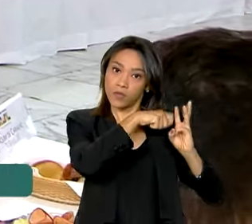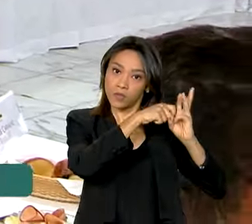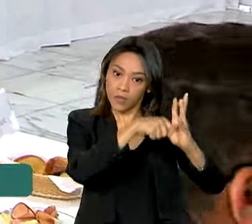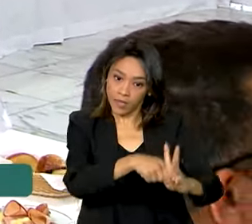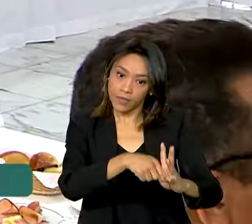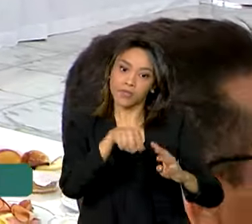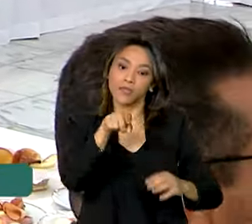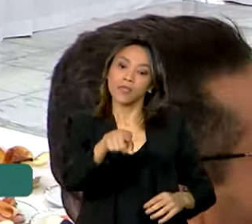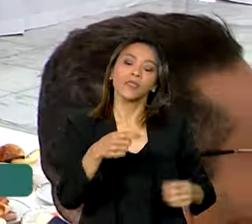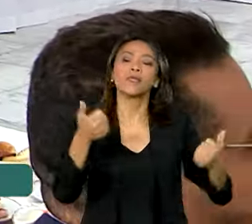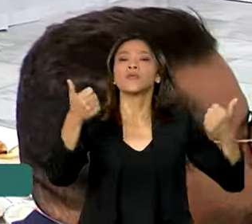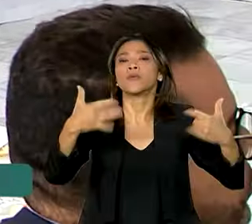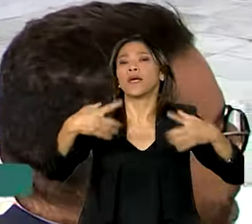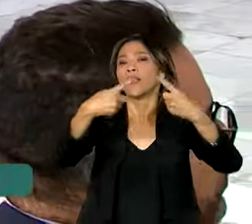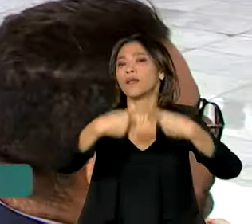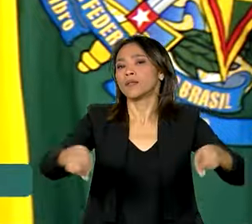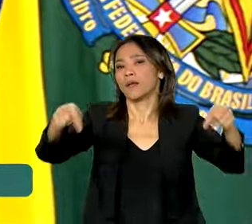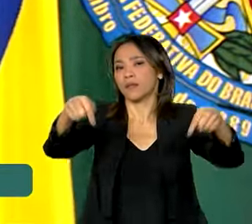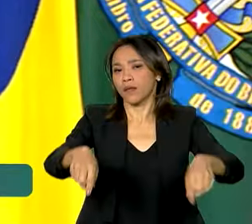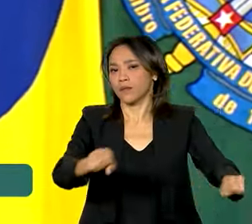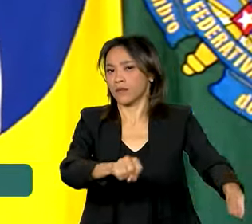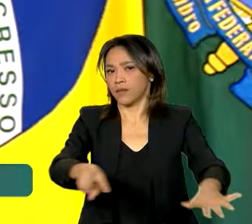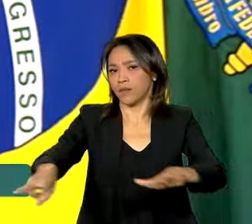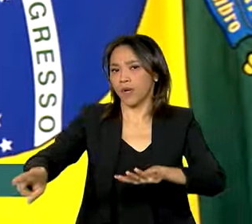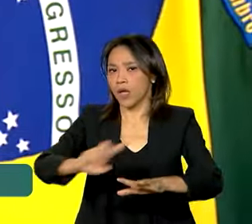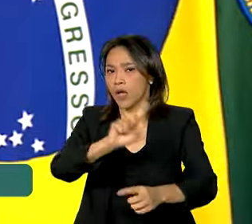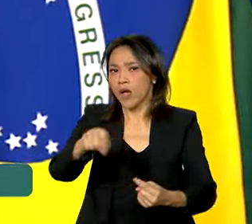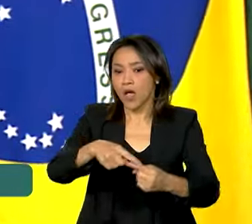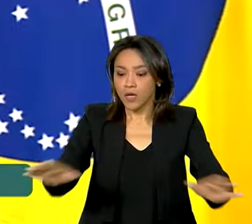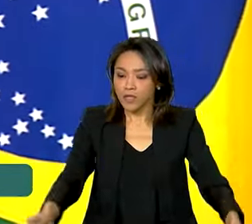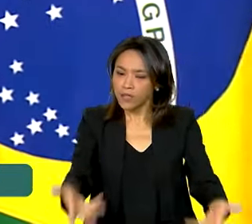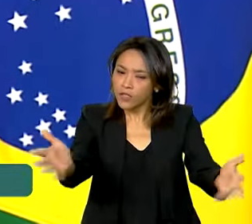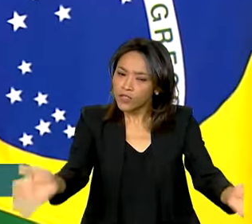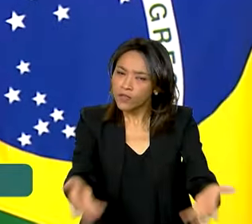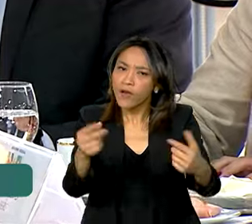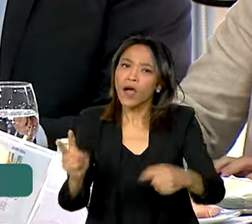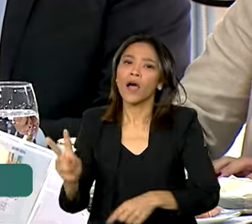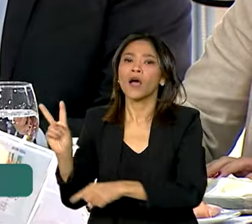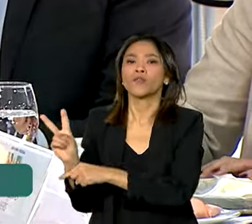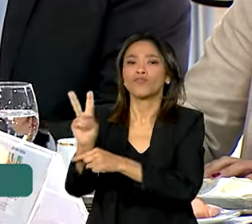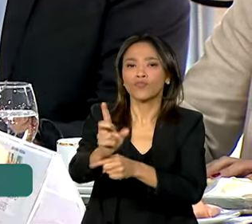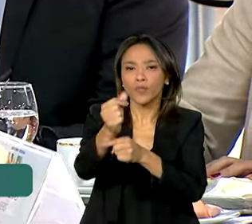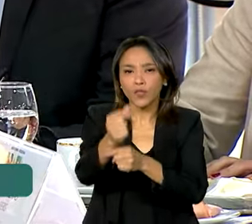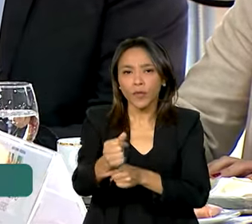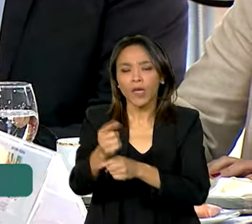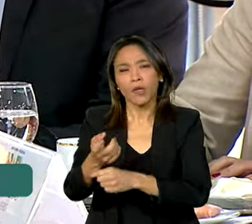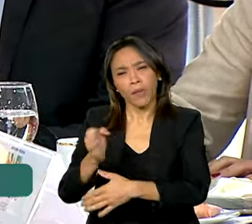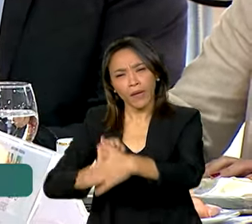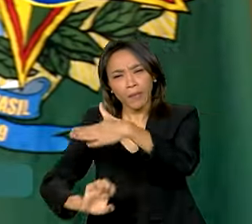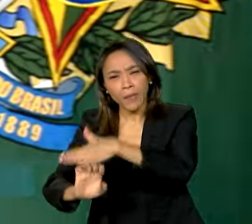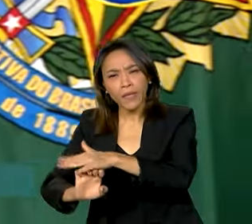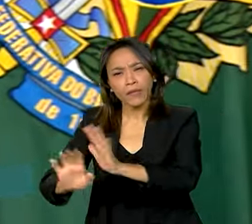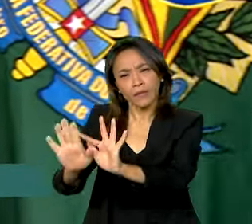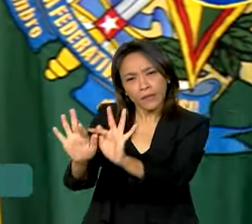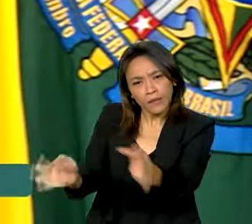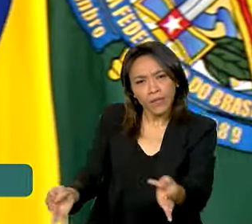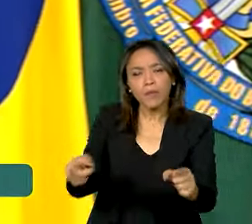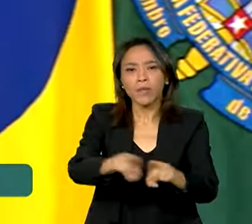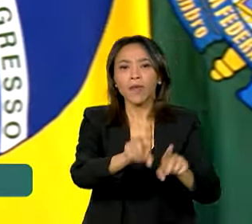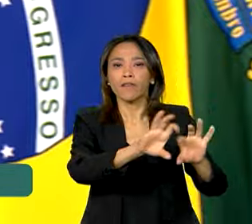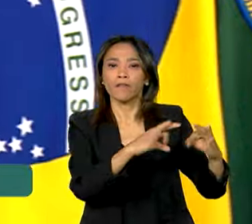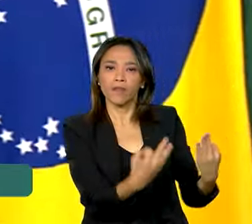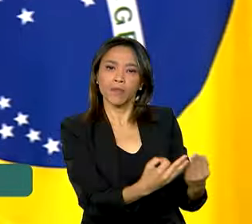Acredita, lançado esta semana para incentivar o crédito a pequenos negócios e famílias de baixa renda. Nunca